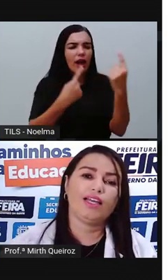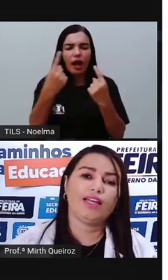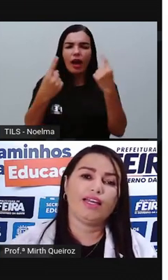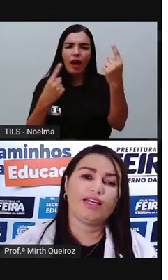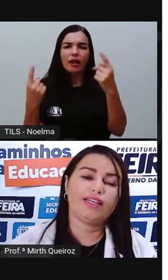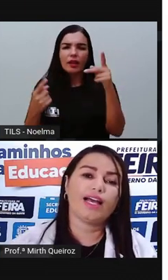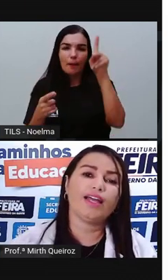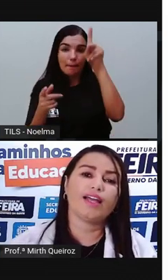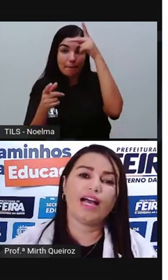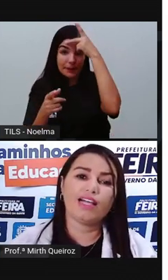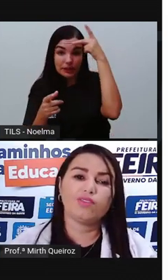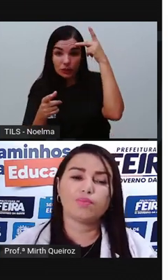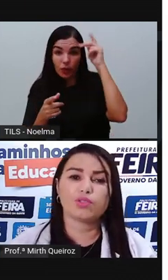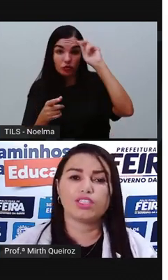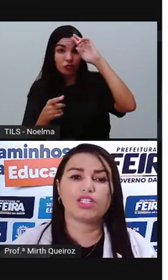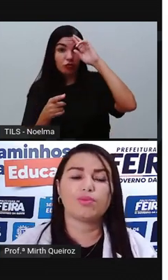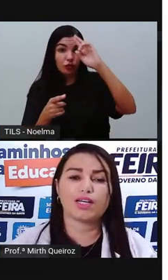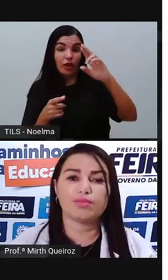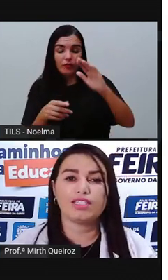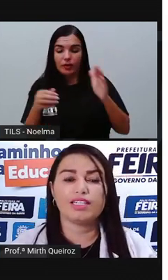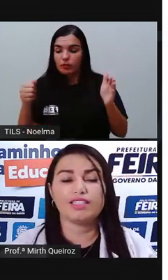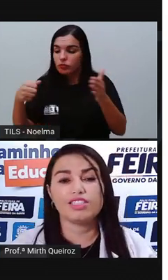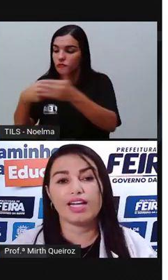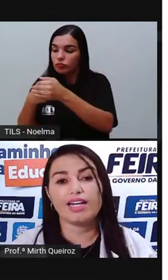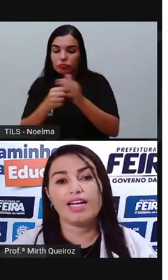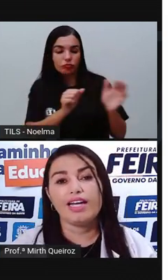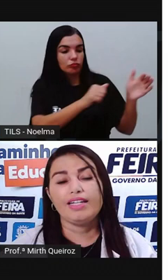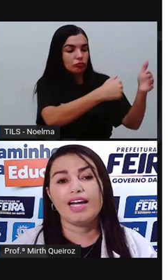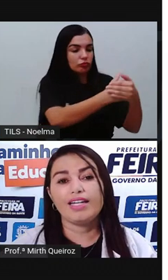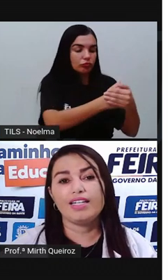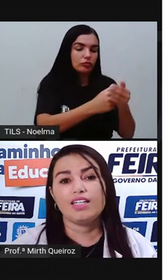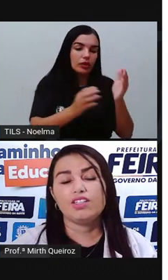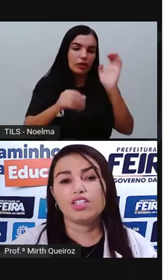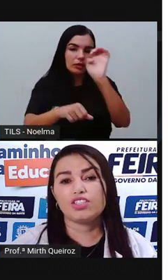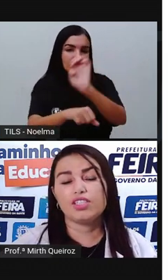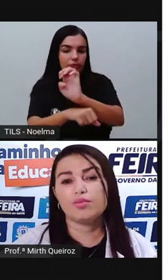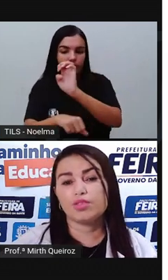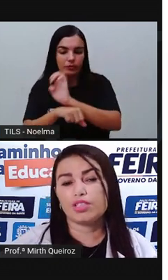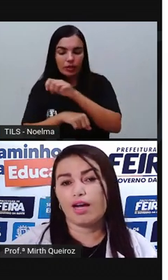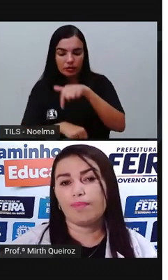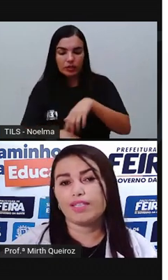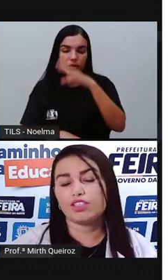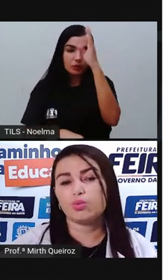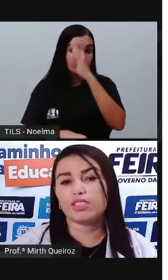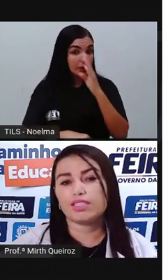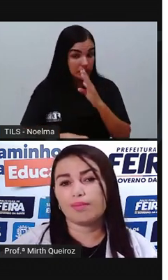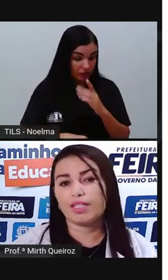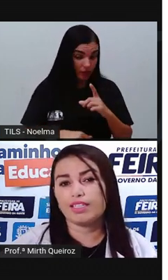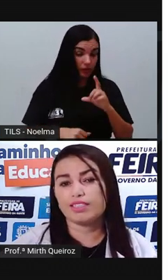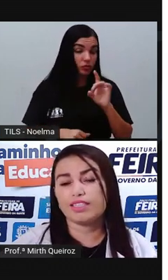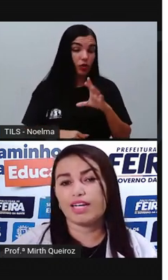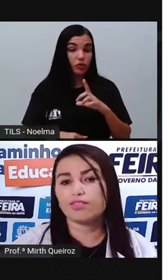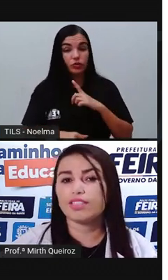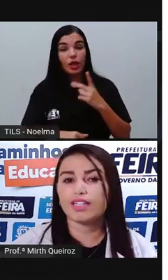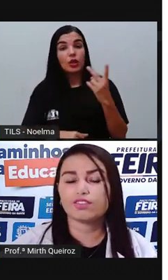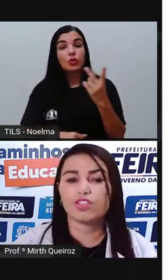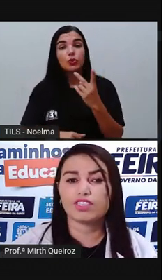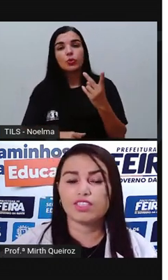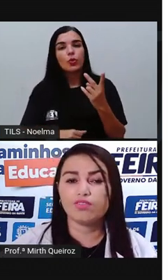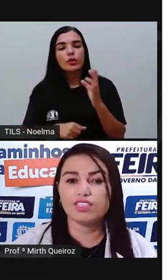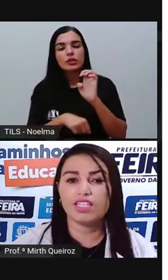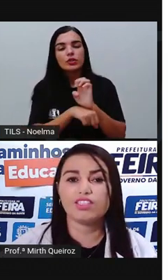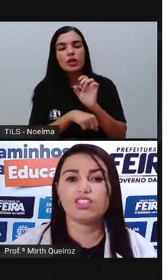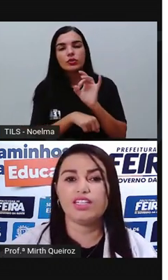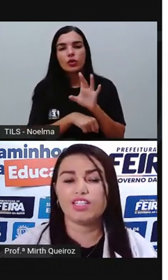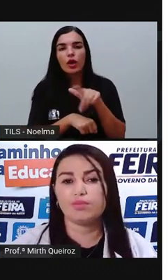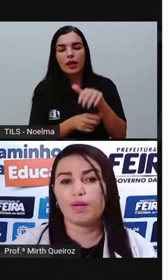encarregado em proteger uma cabineira hereditária, e aí nós tínhamos apenas duas capitanias que deram certo, foi a